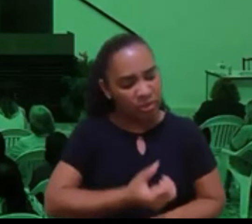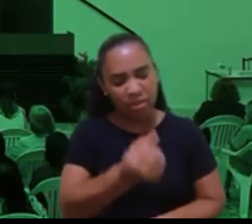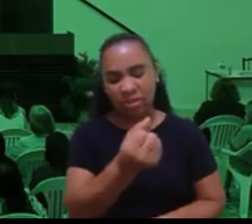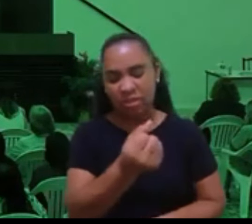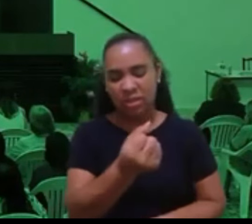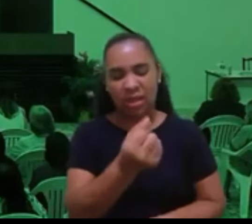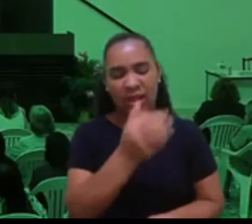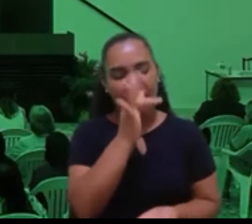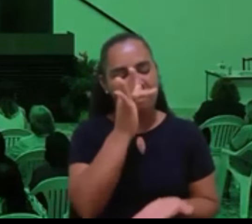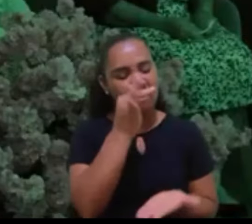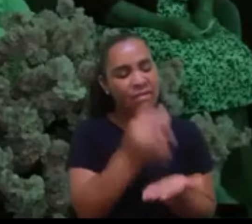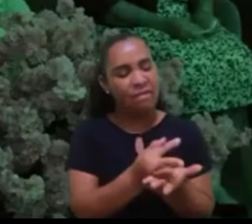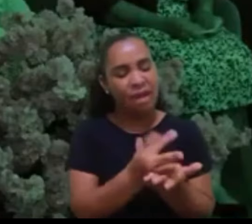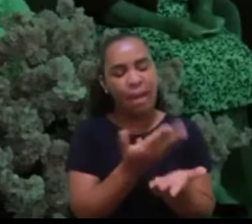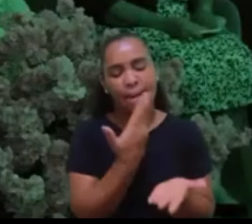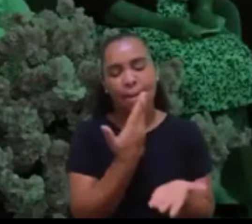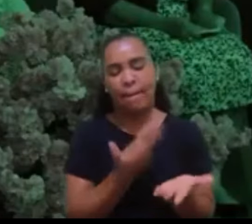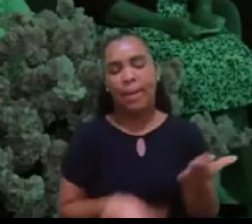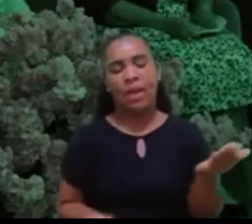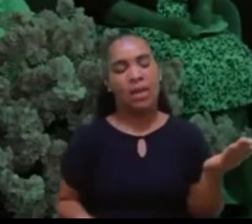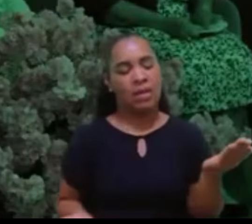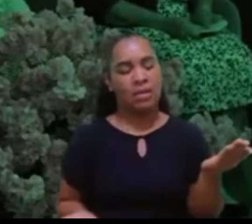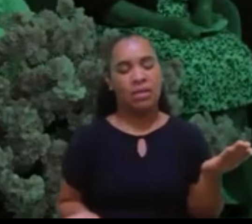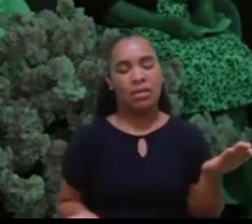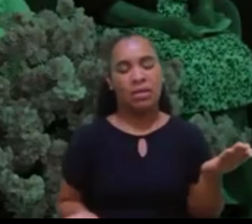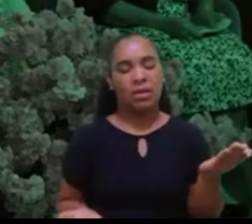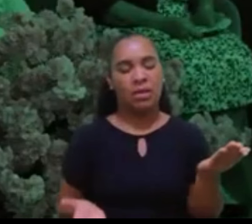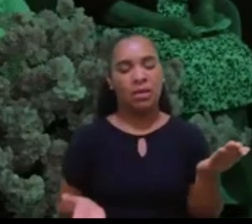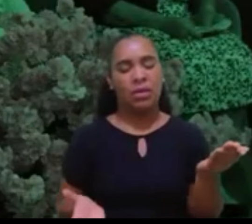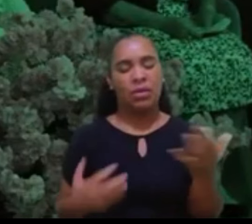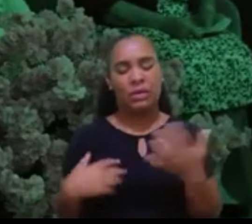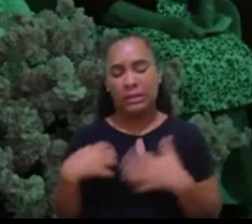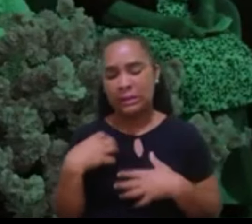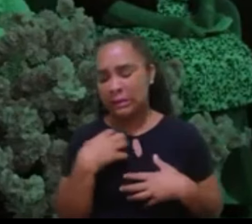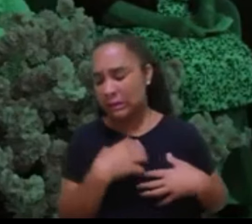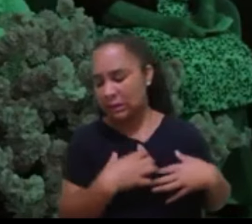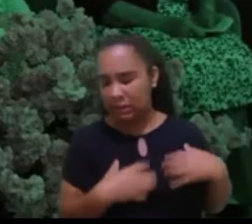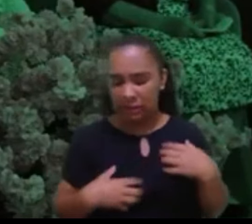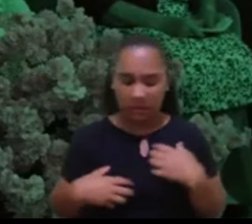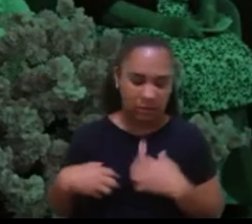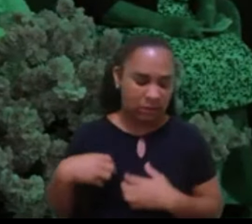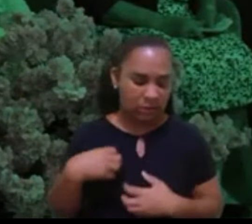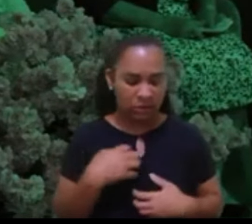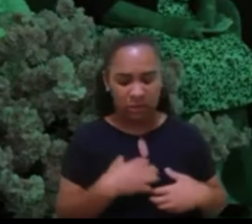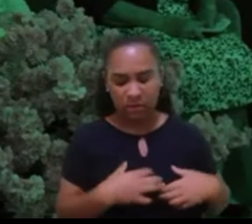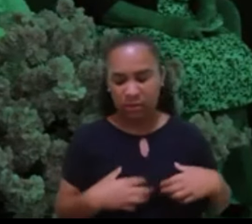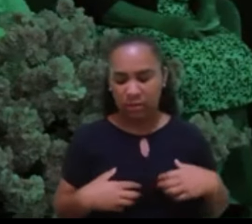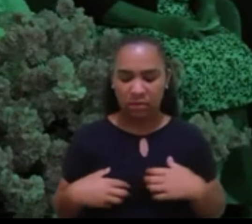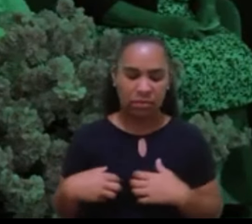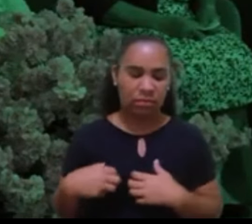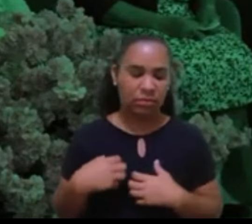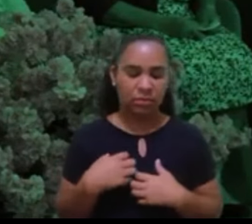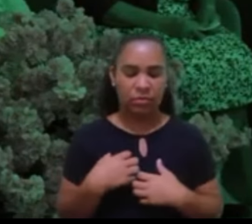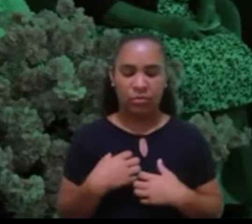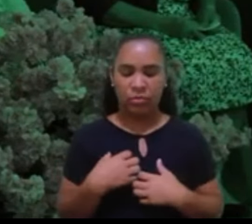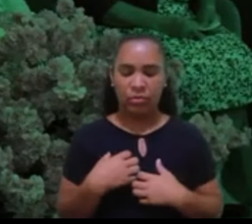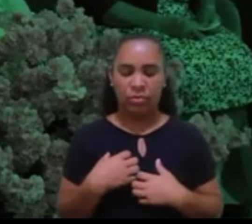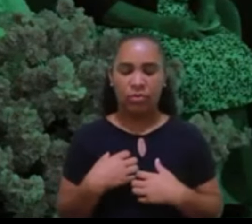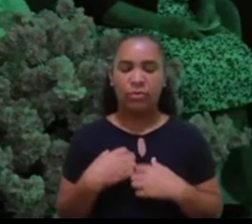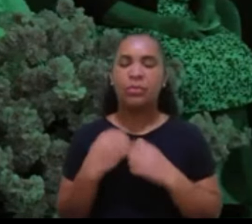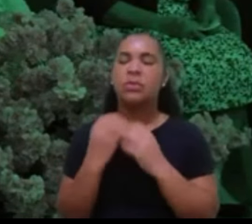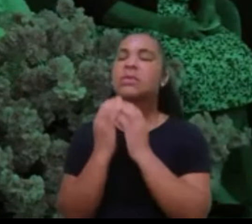e se debatem nas angústias. ó Senhor,